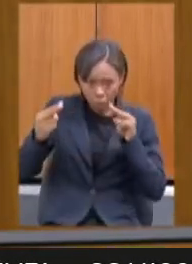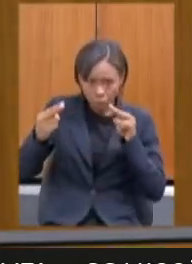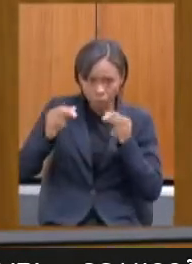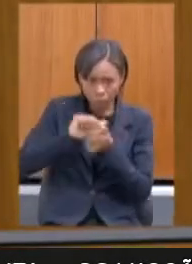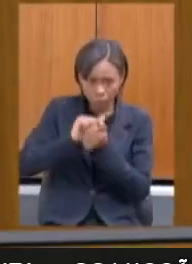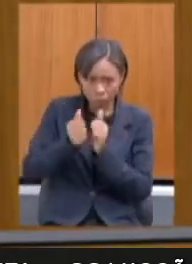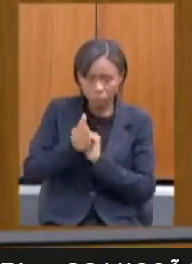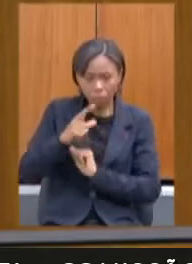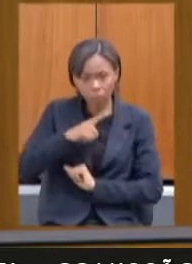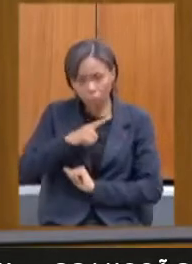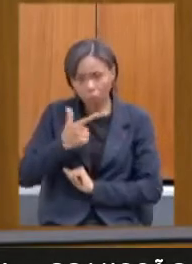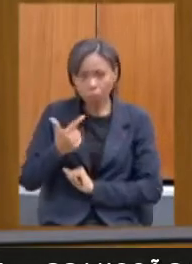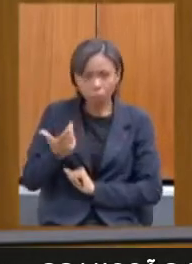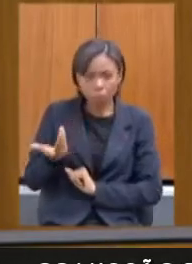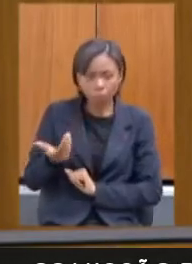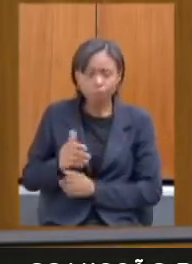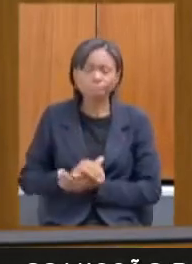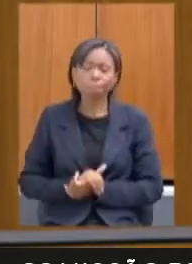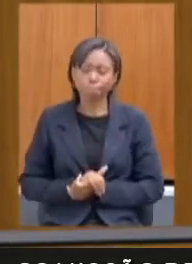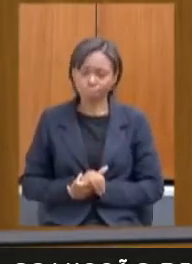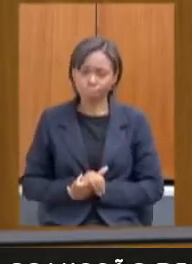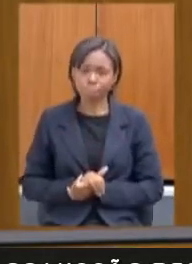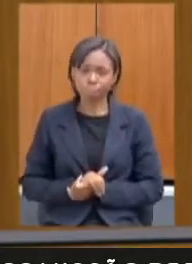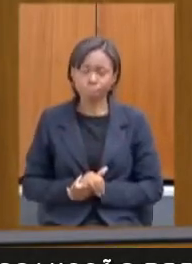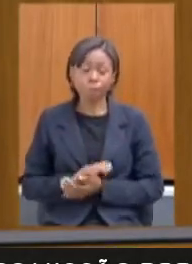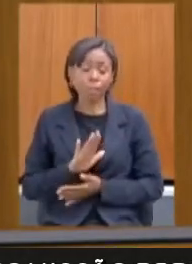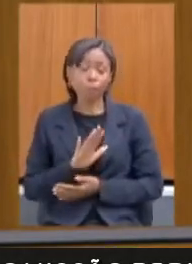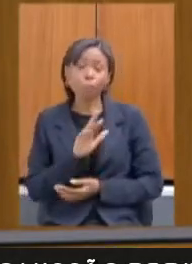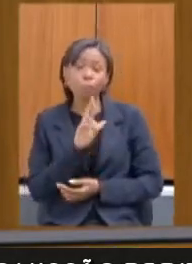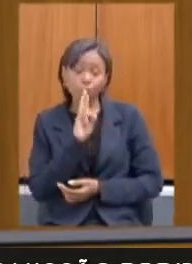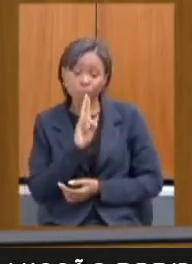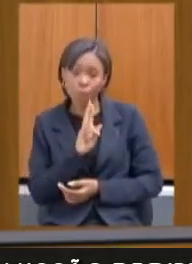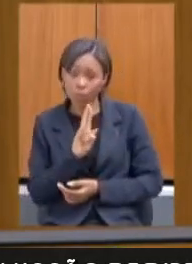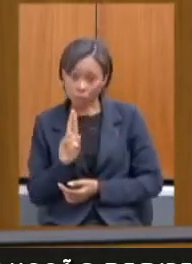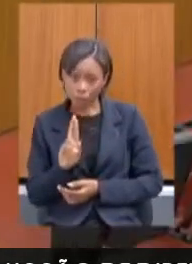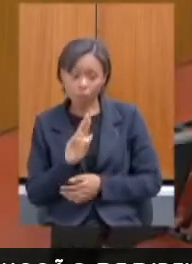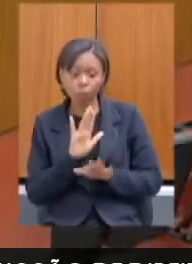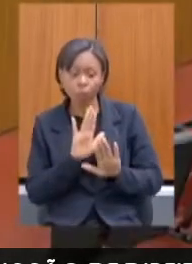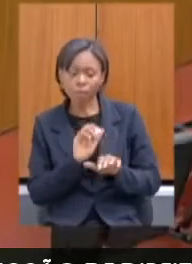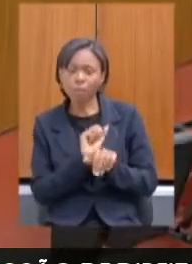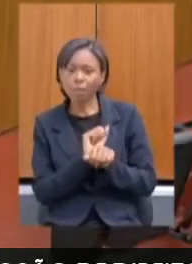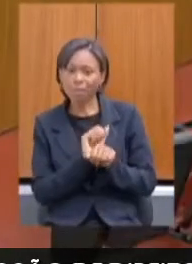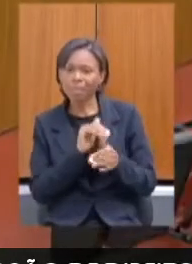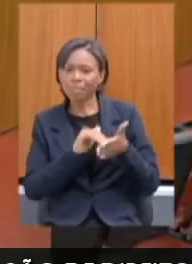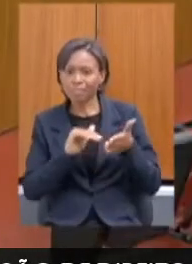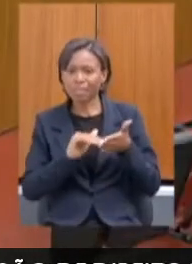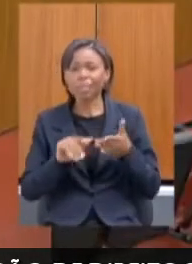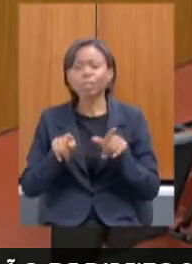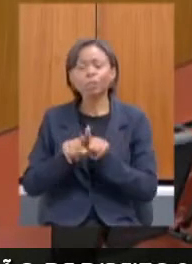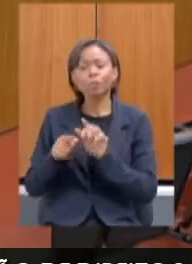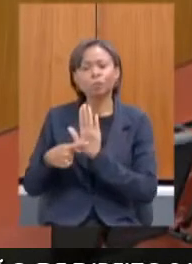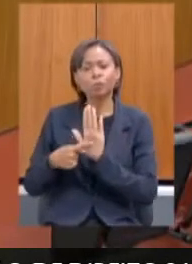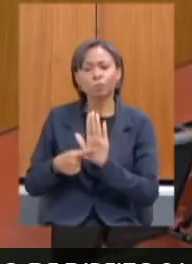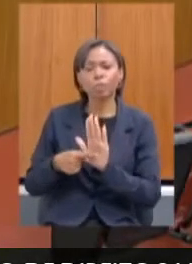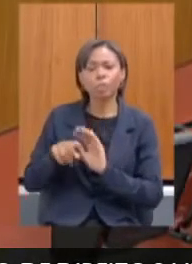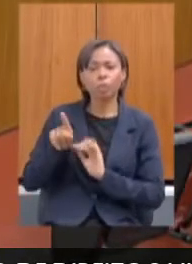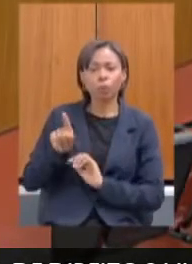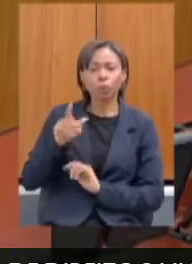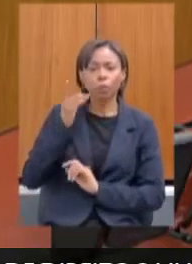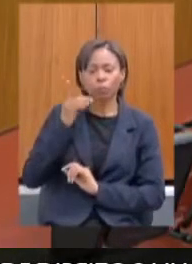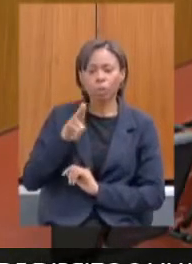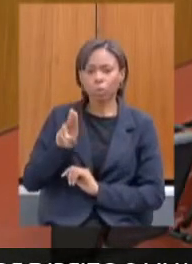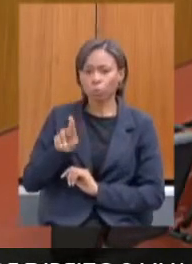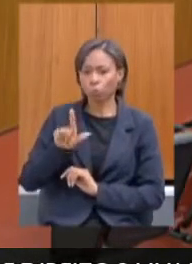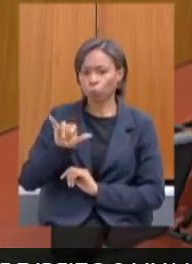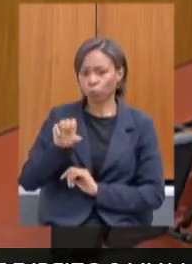Secretária Sanzi, da sua resposta, gente queria registrar também, de forma presidencial, o deputado Ulisses Gomes, que